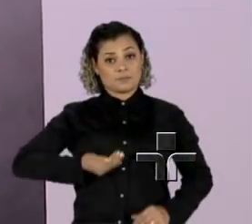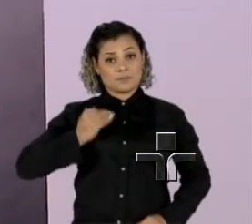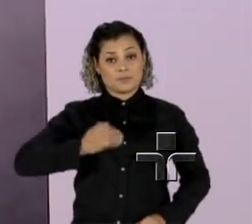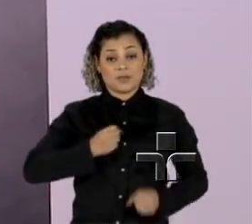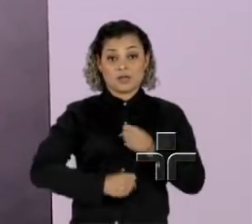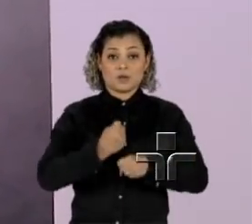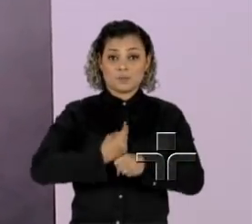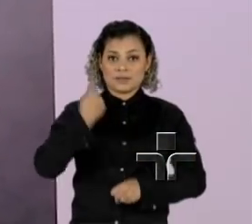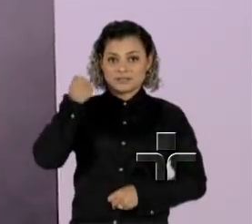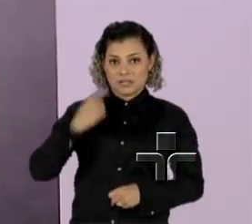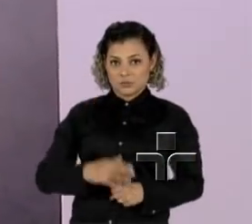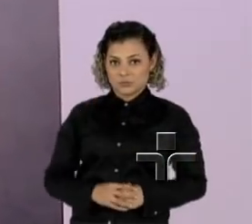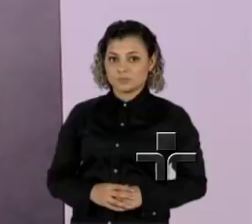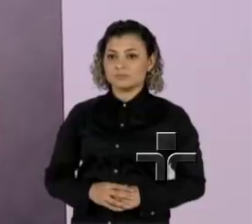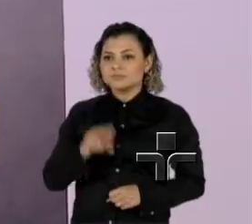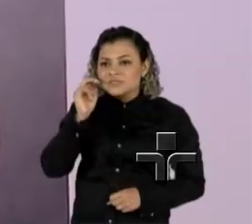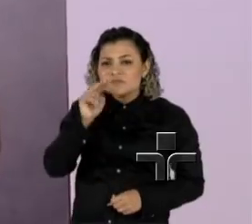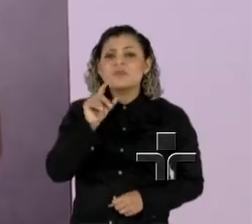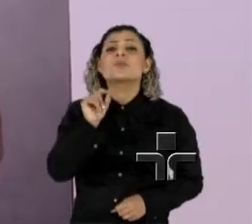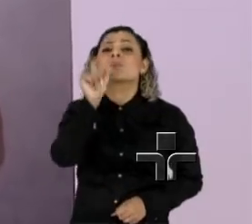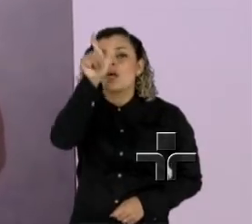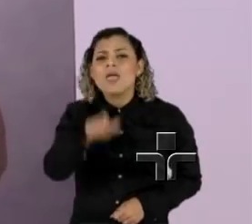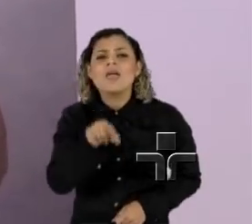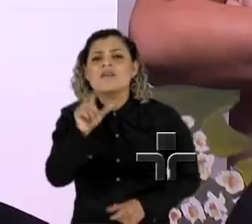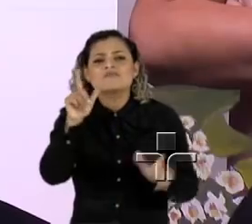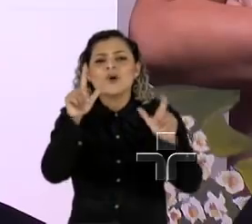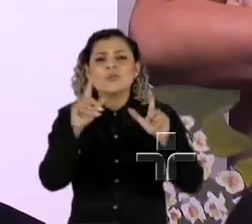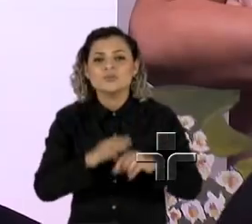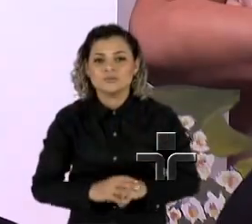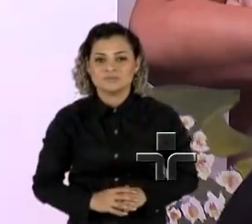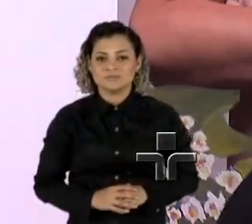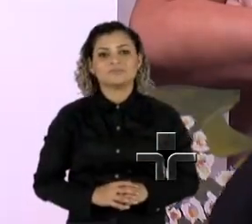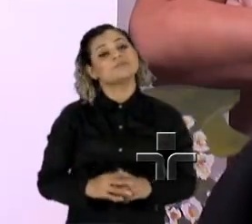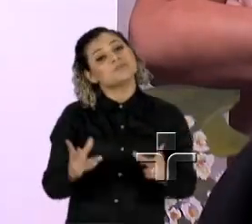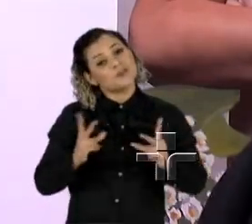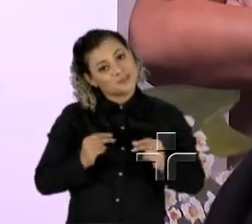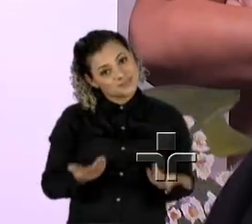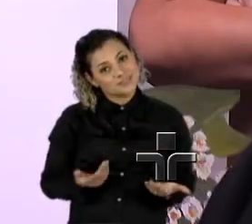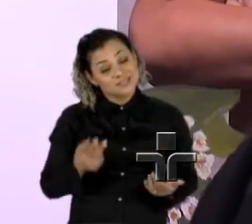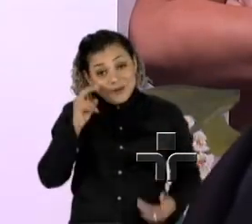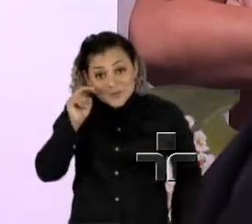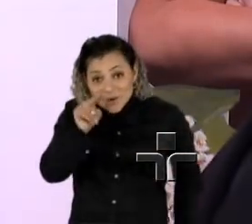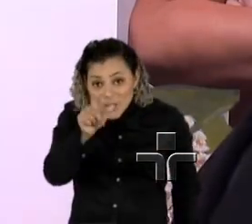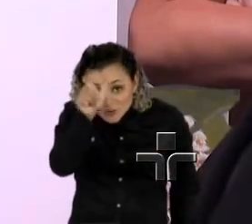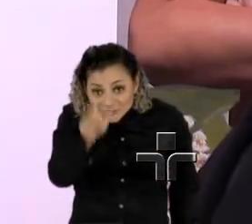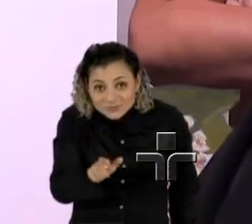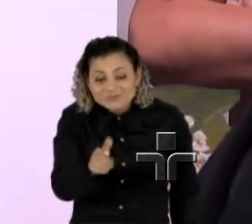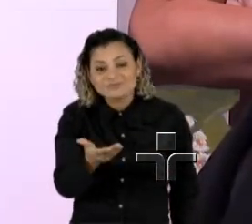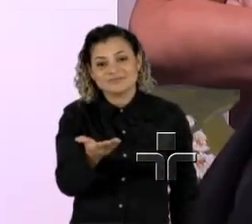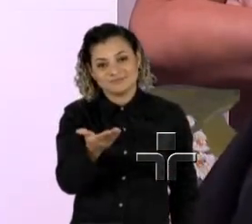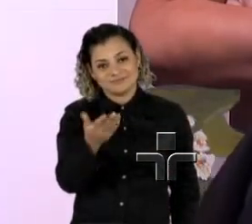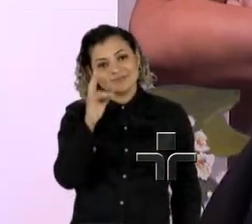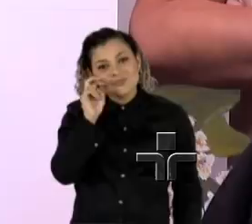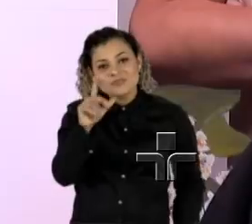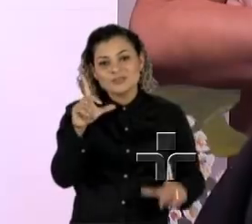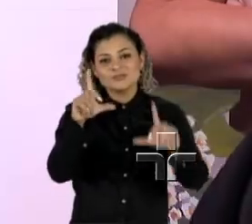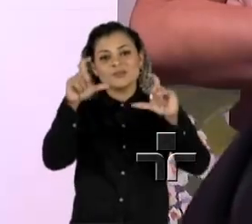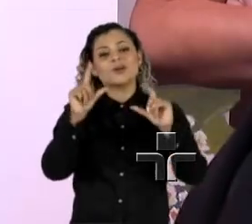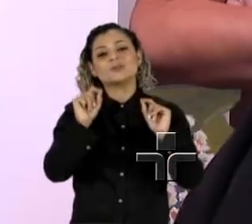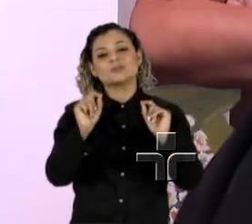no ano passado. Quando você olha para essa foto, você vê quem? Você vê o quê? Bom, num primeiro momento, eu vejo um